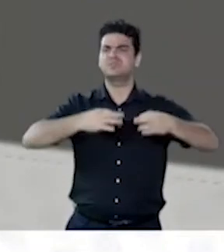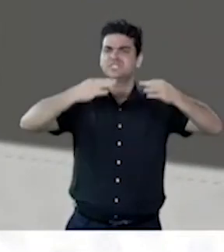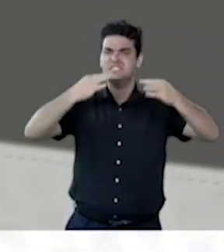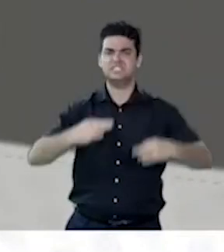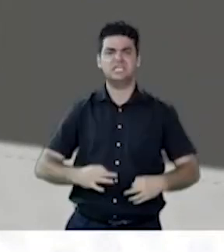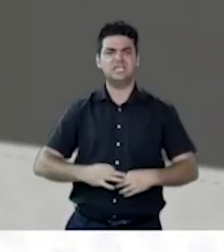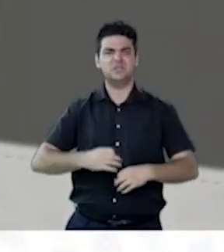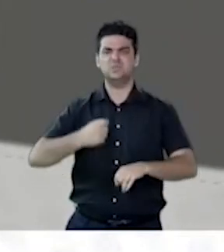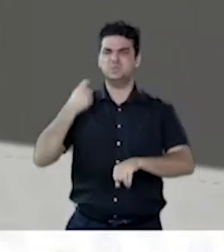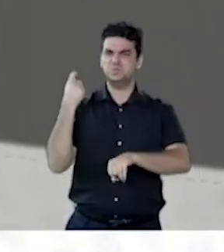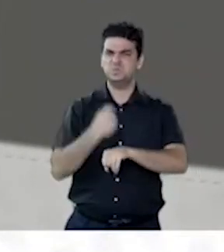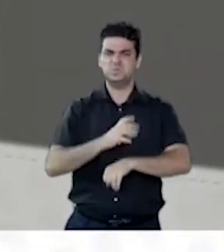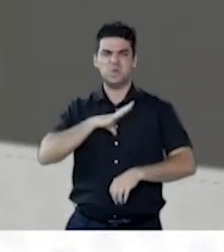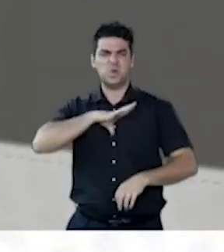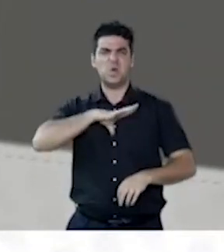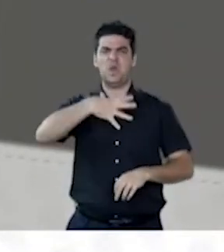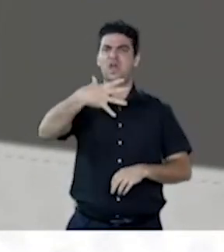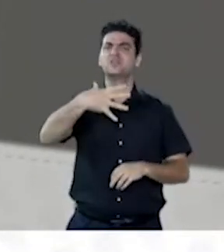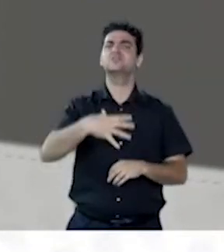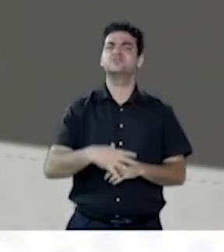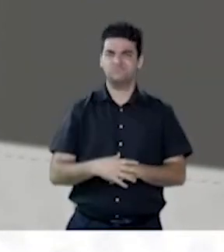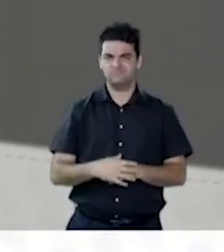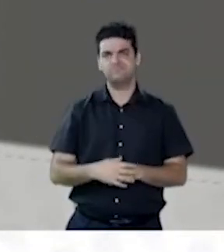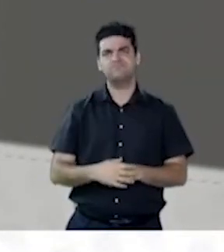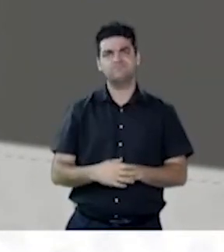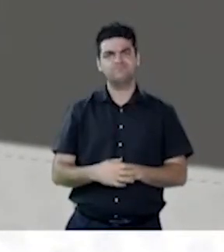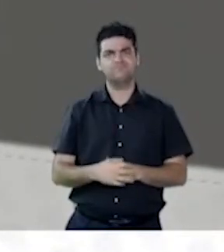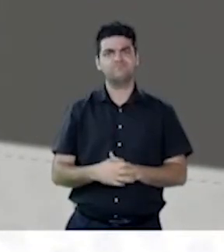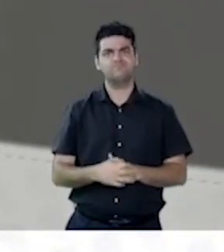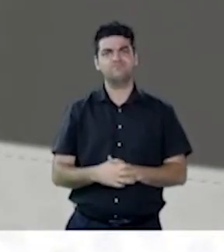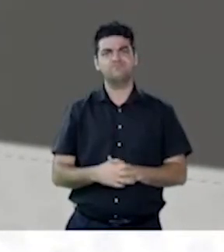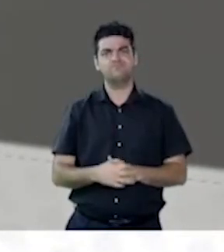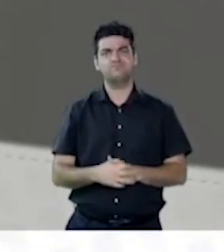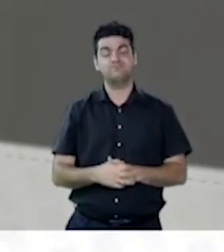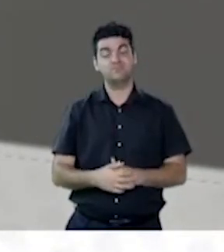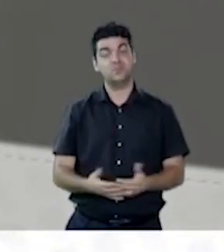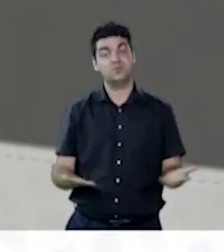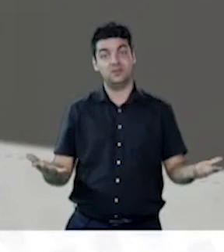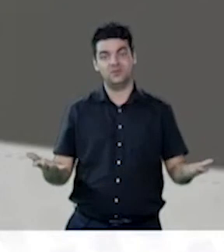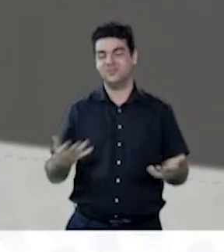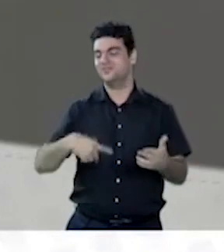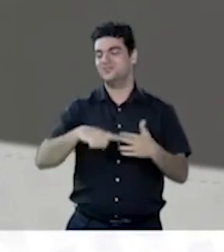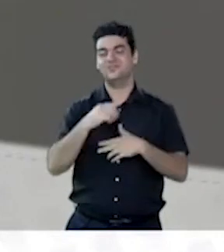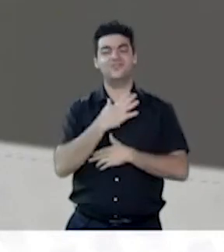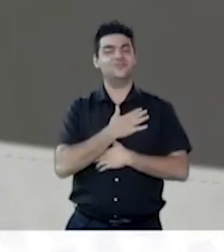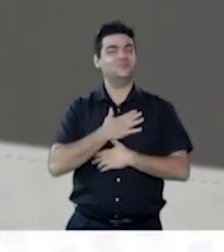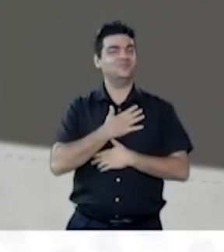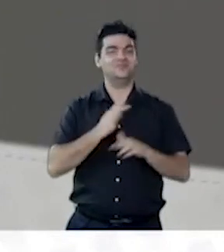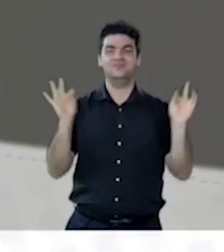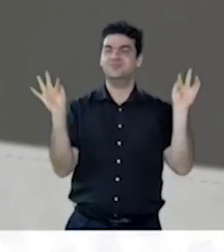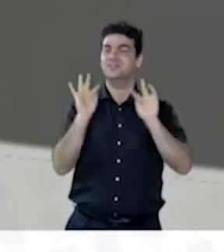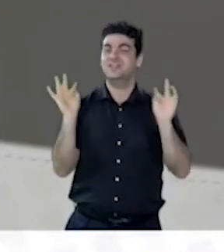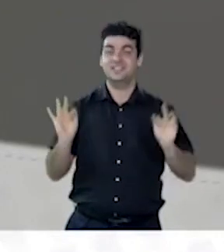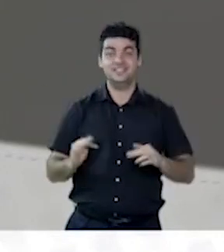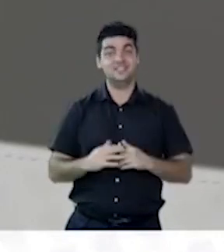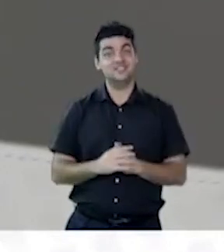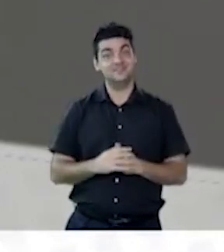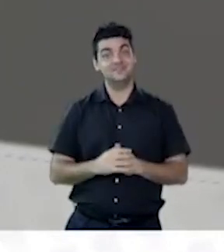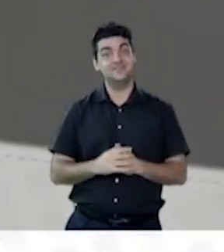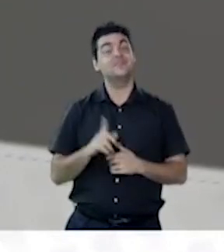resistem mesmo nas conjunturas mais adversas. Portanto, nós celebramos a estabilidade